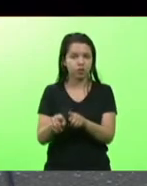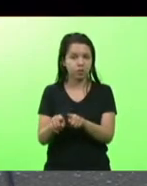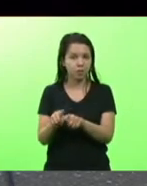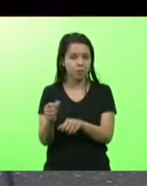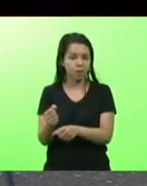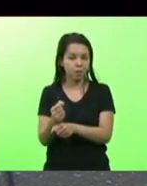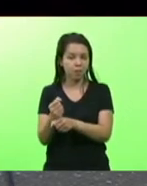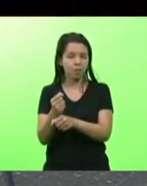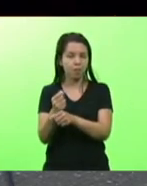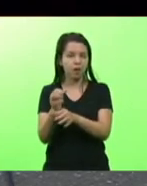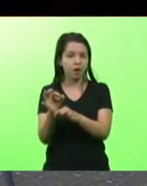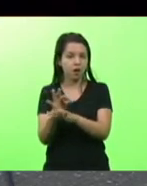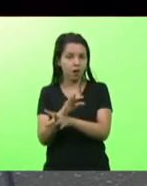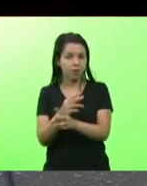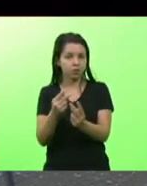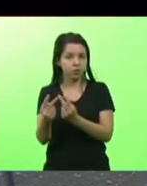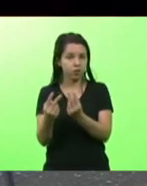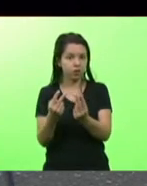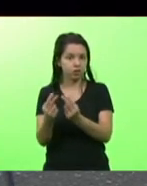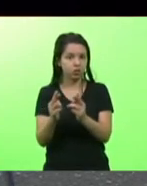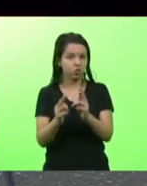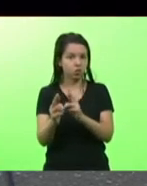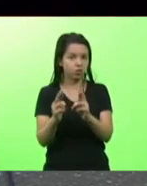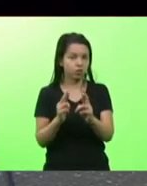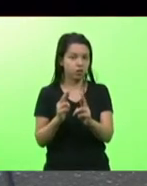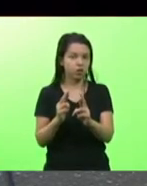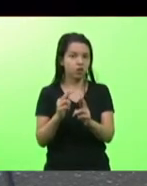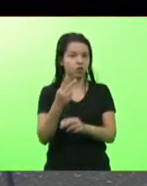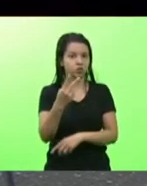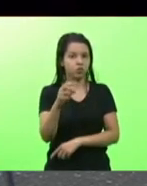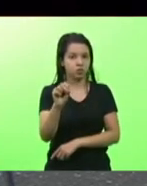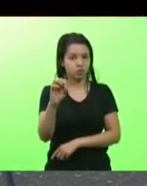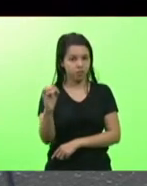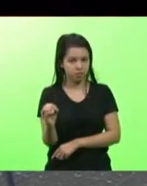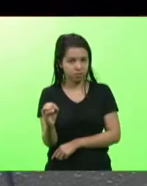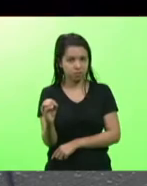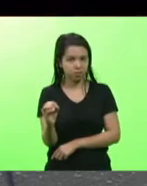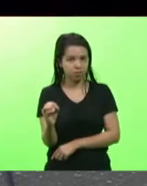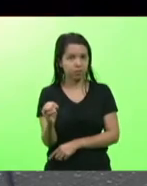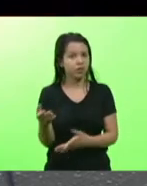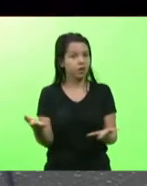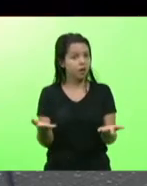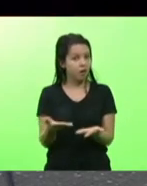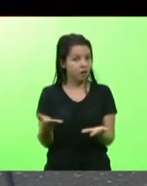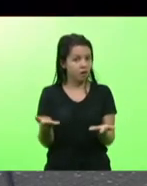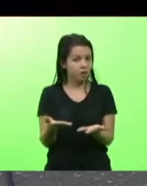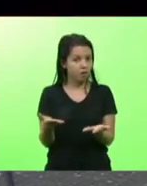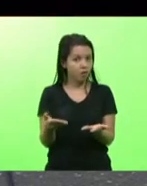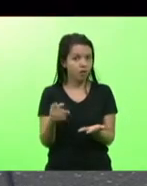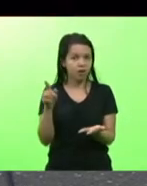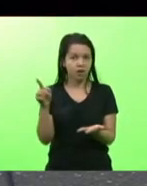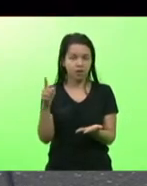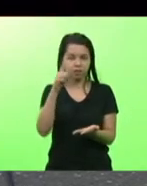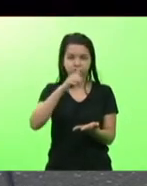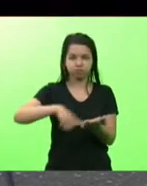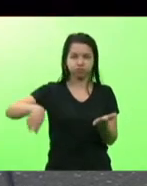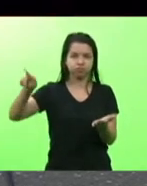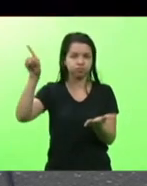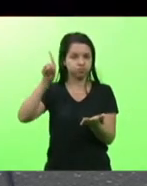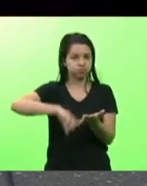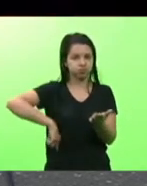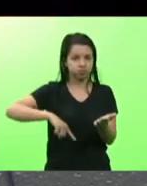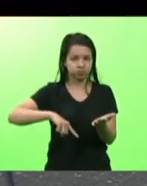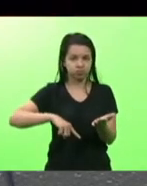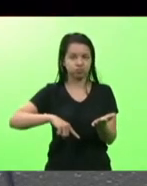280 agora esse canetaço ao invés